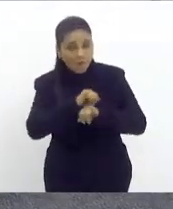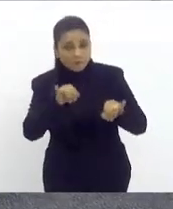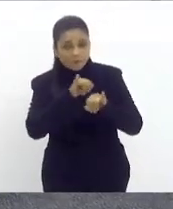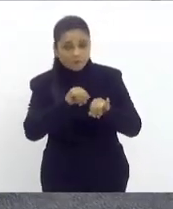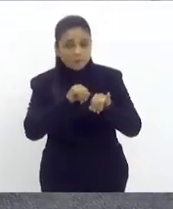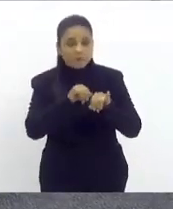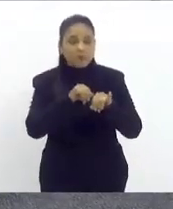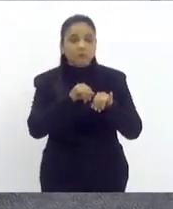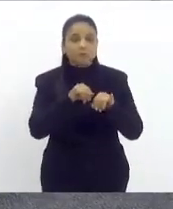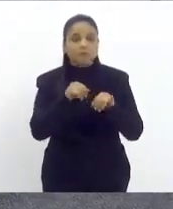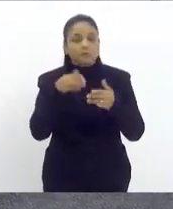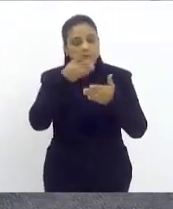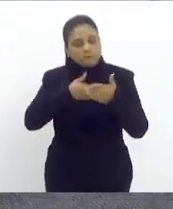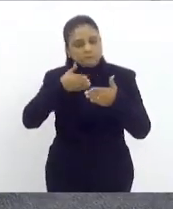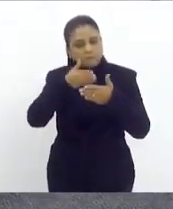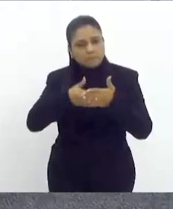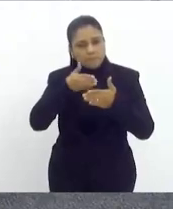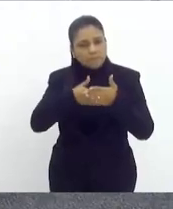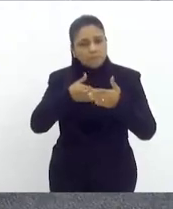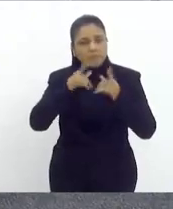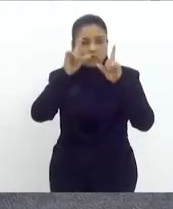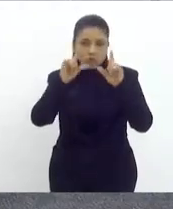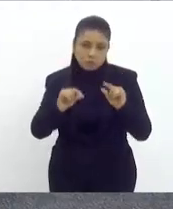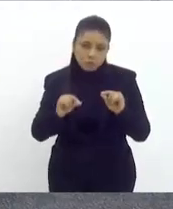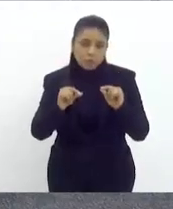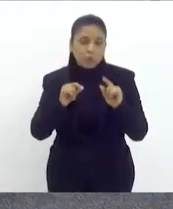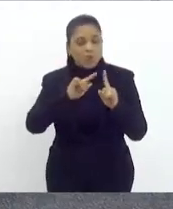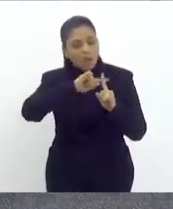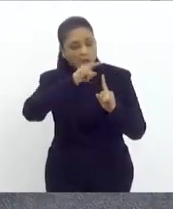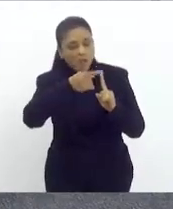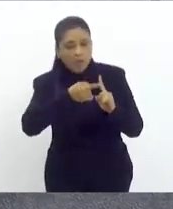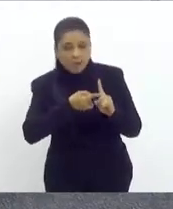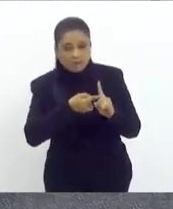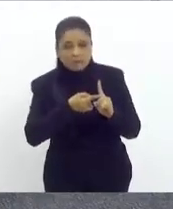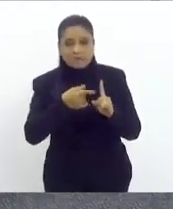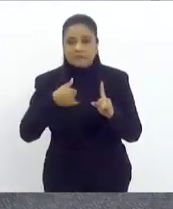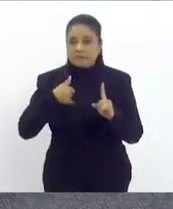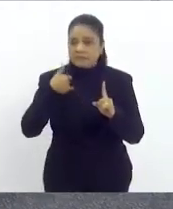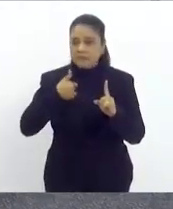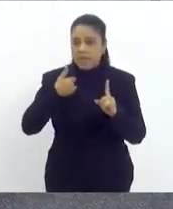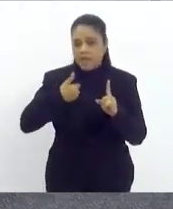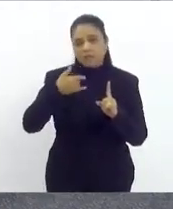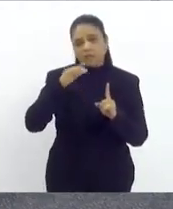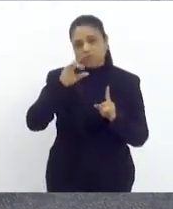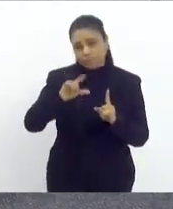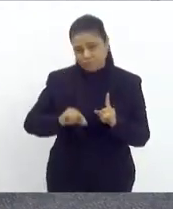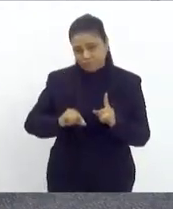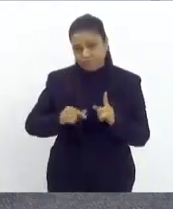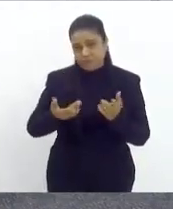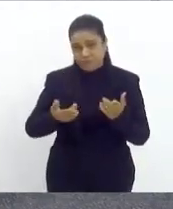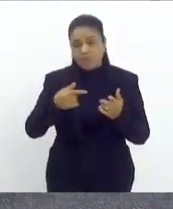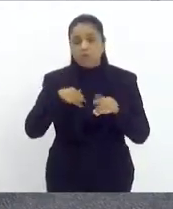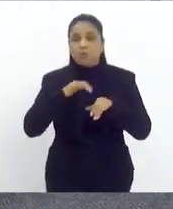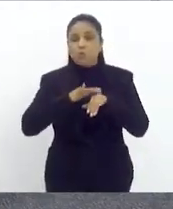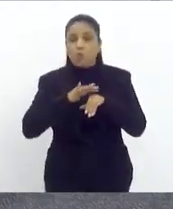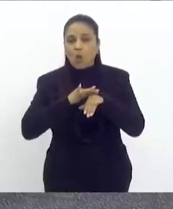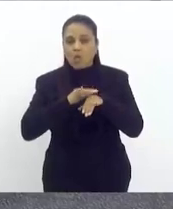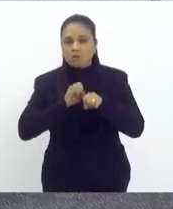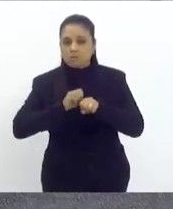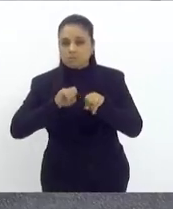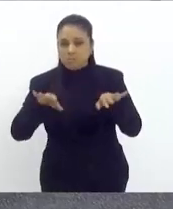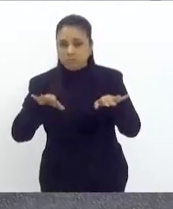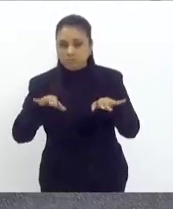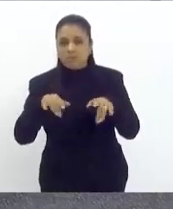ou diminui muito a gravidez precoce, doenças sexualmente transmissíveis,